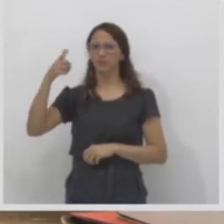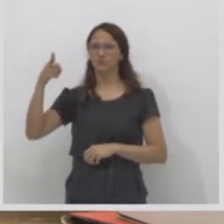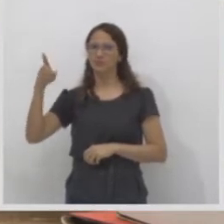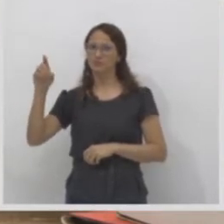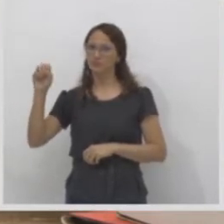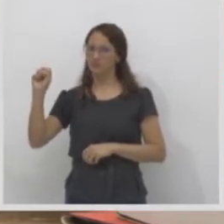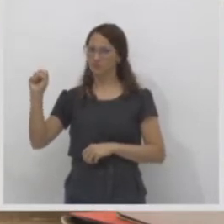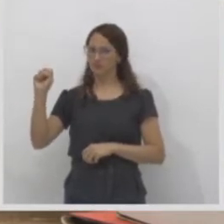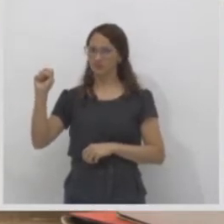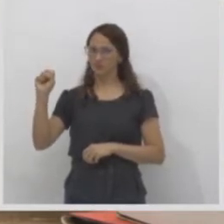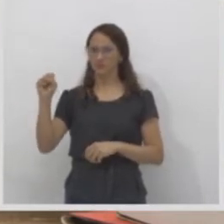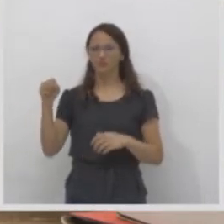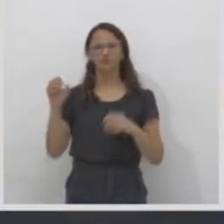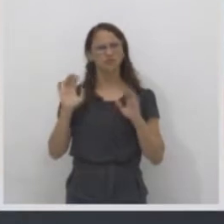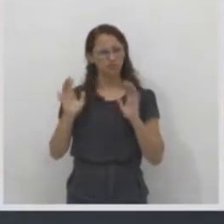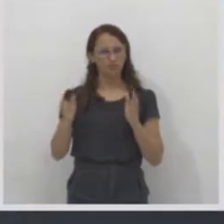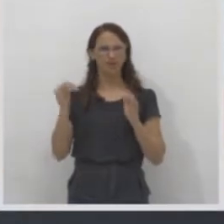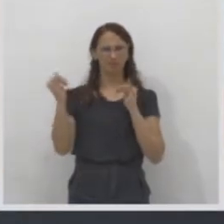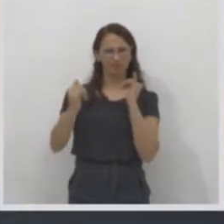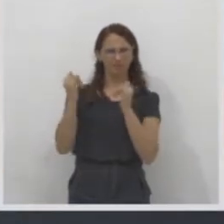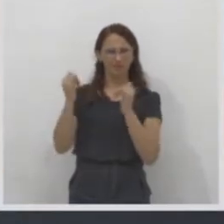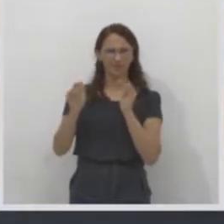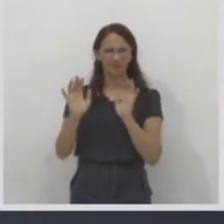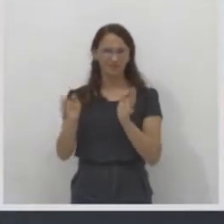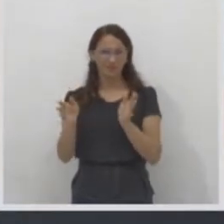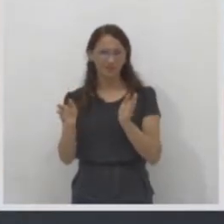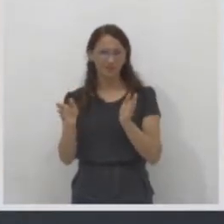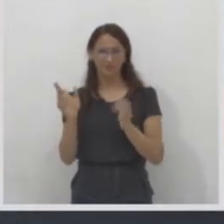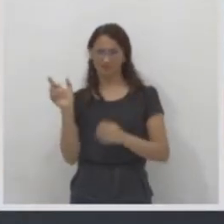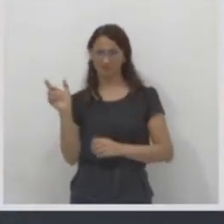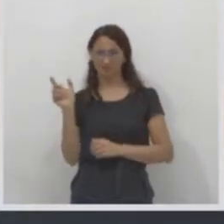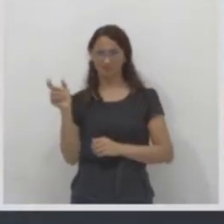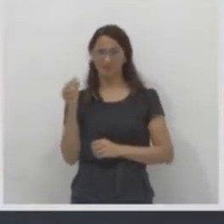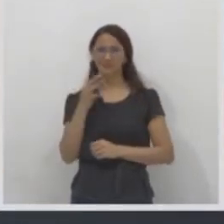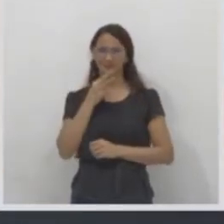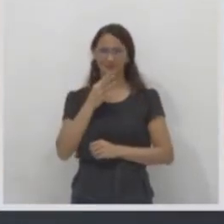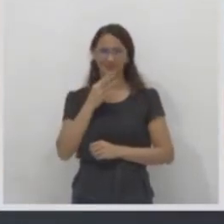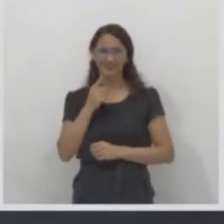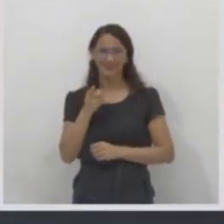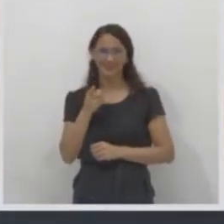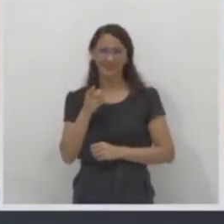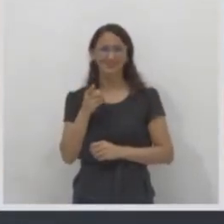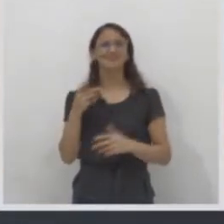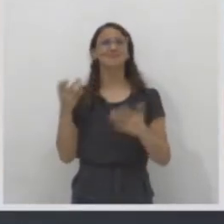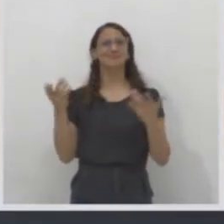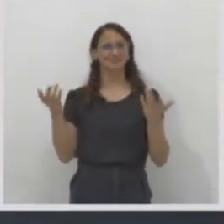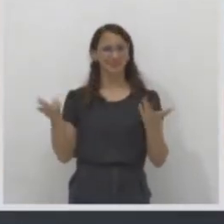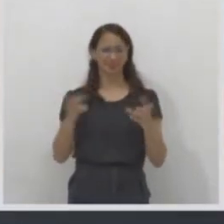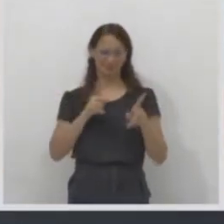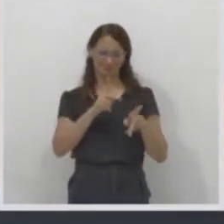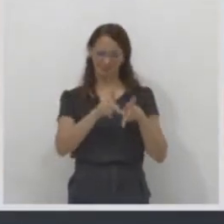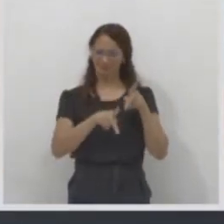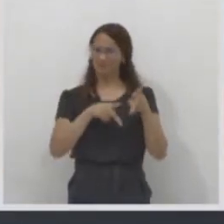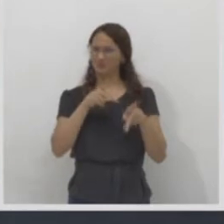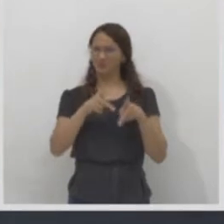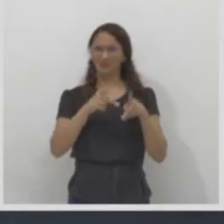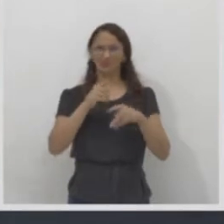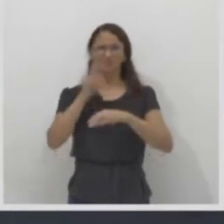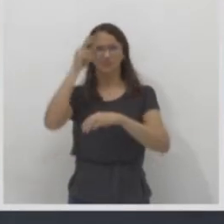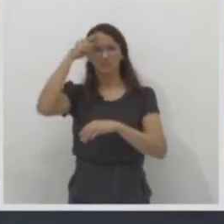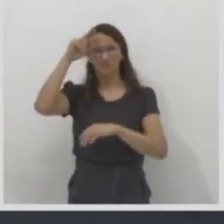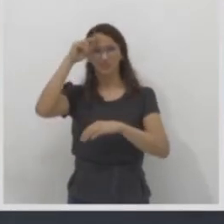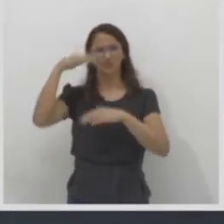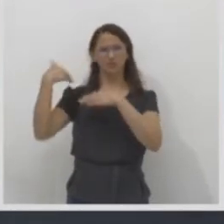migrante, tá? Toda a população no decorrer da sua história, ela migra. O